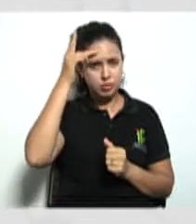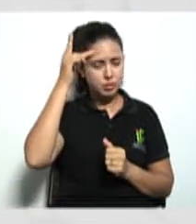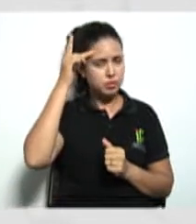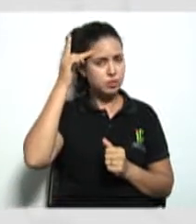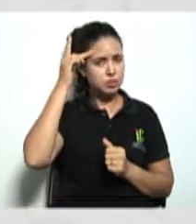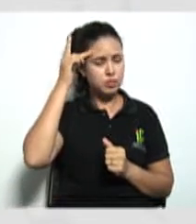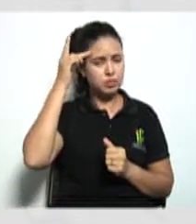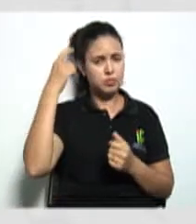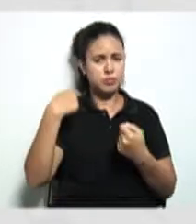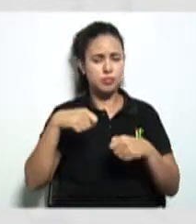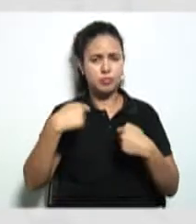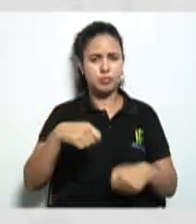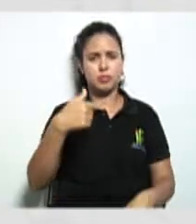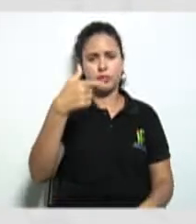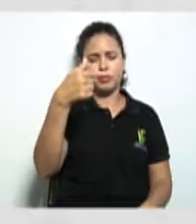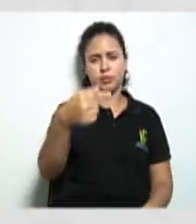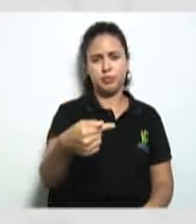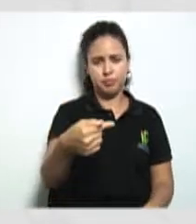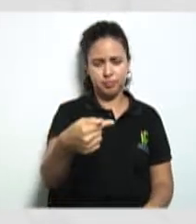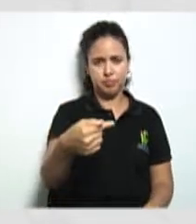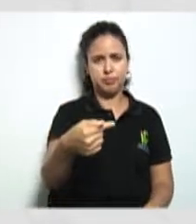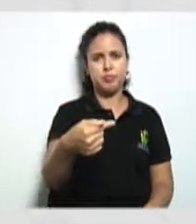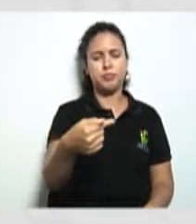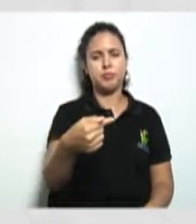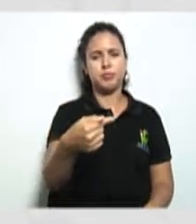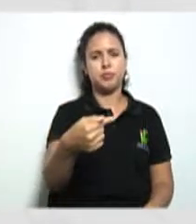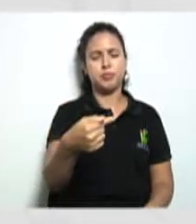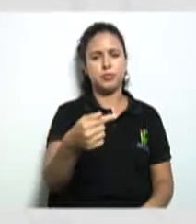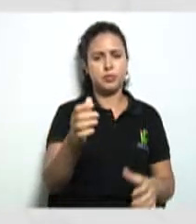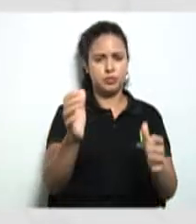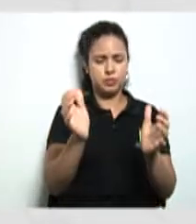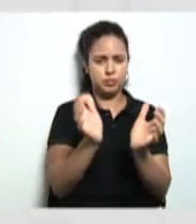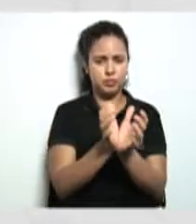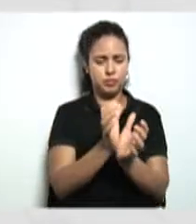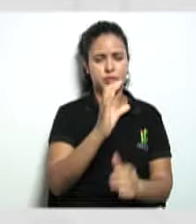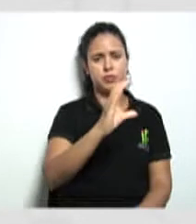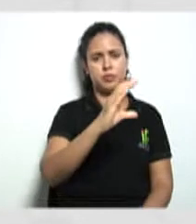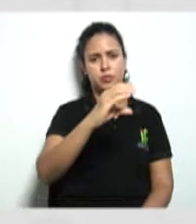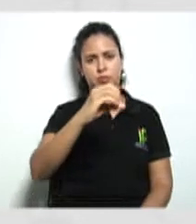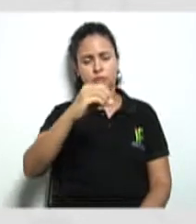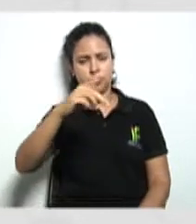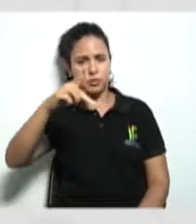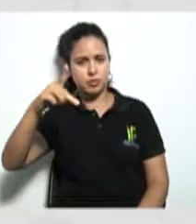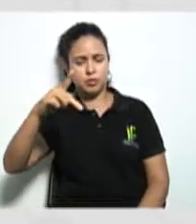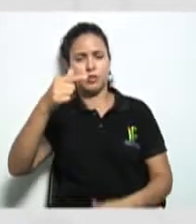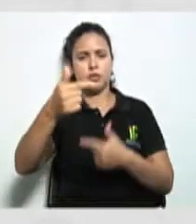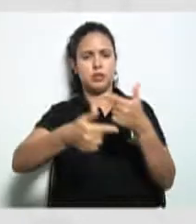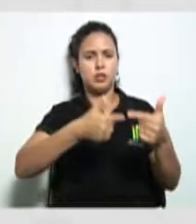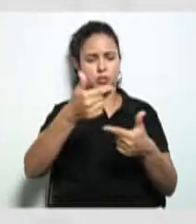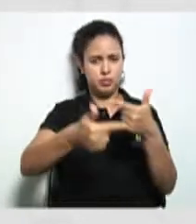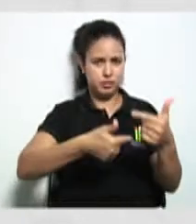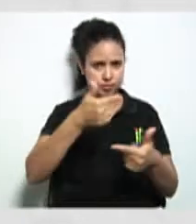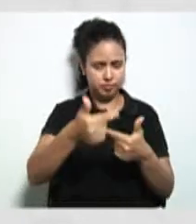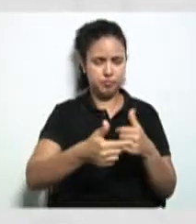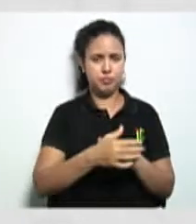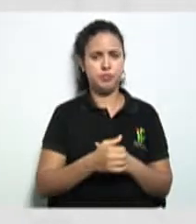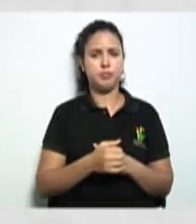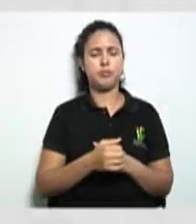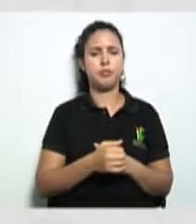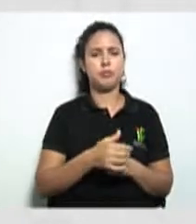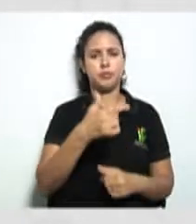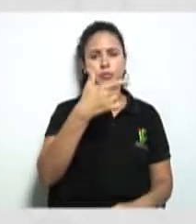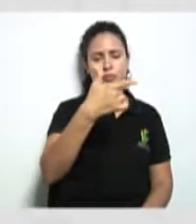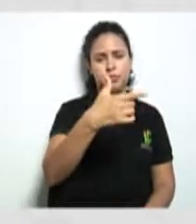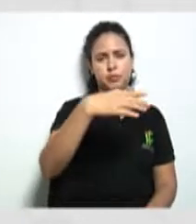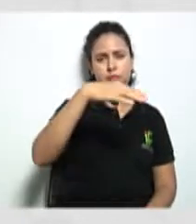sete pessoas quando se trata de cooperativas de trabalho. E 20